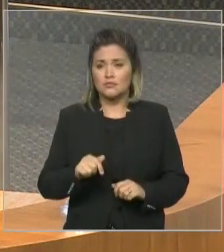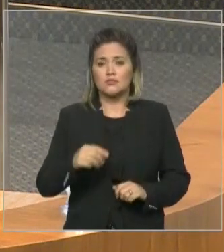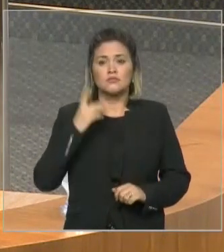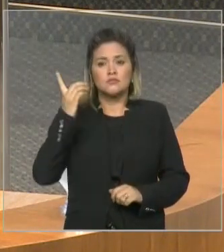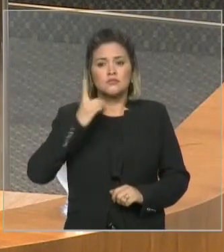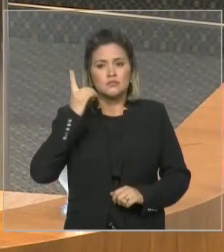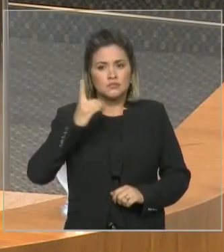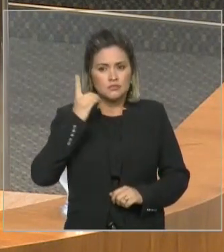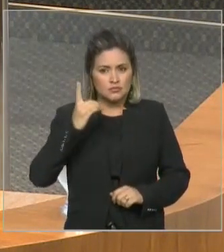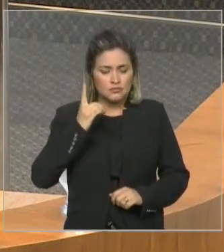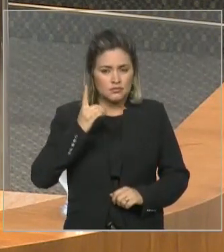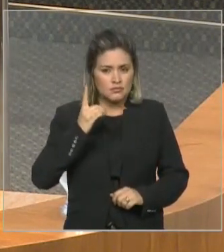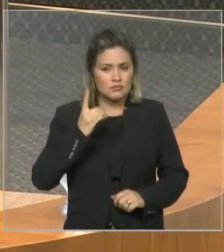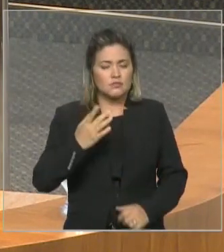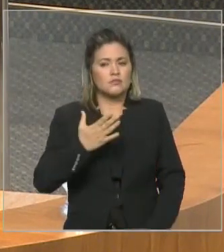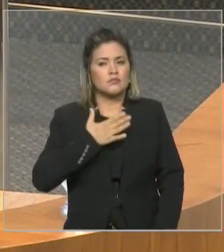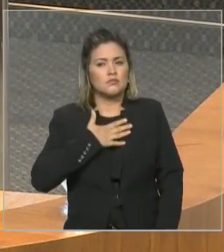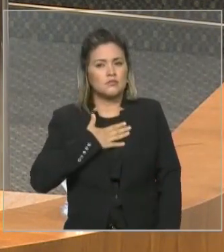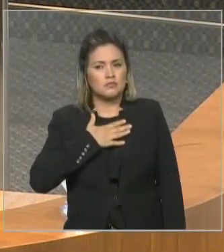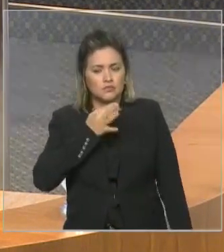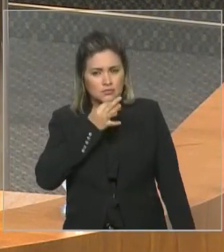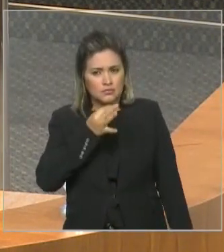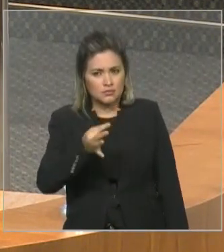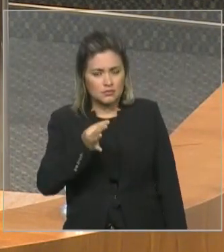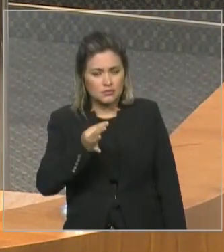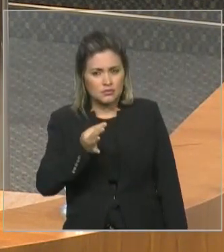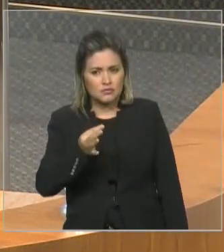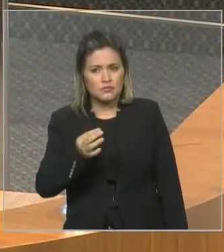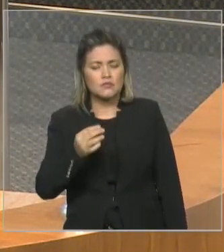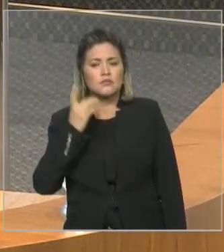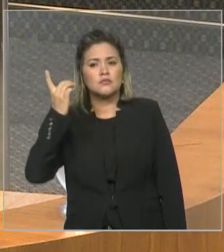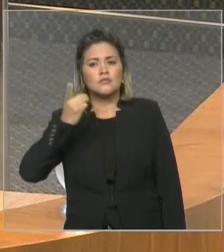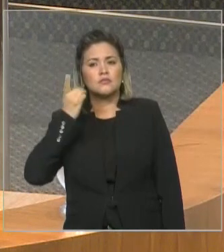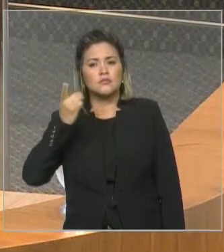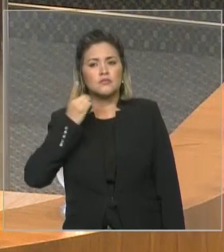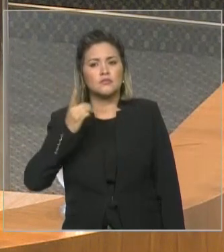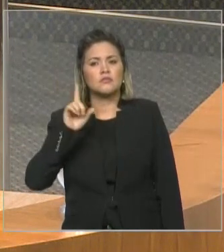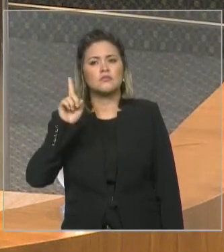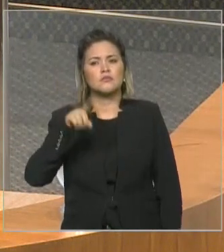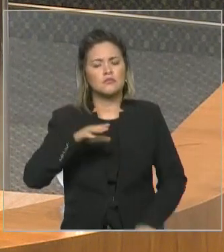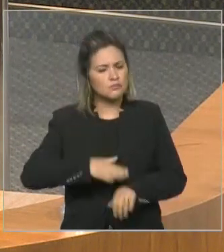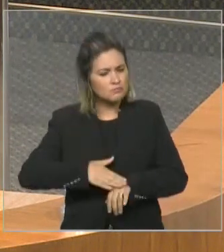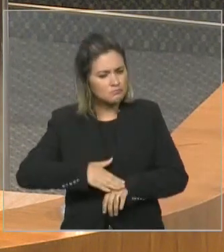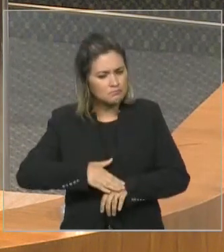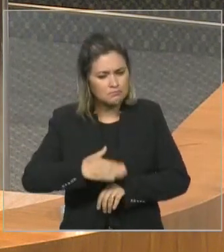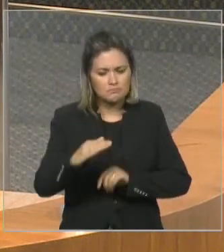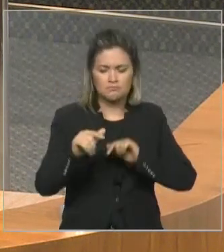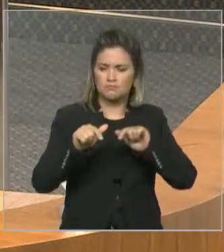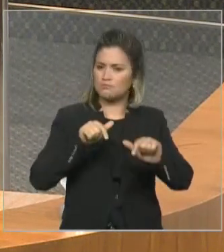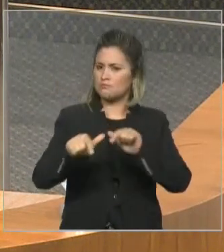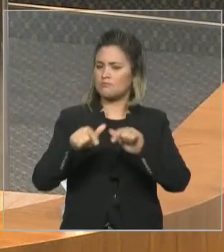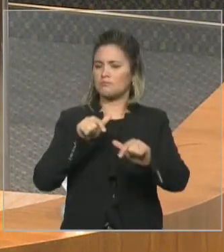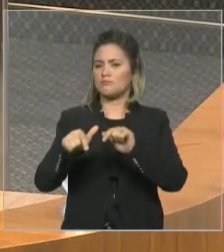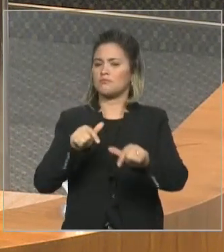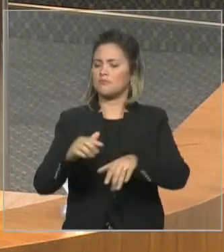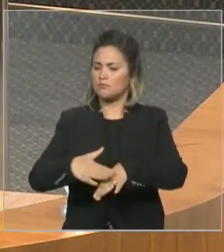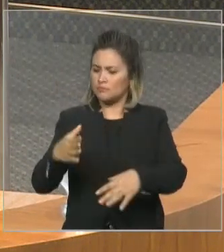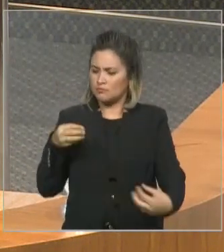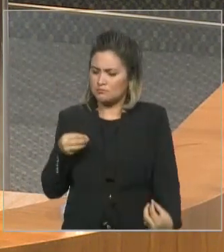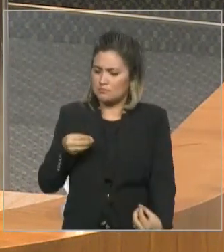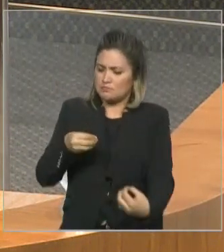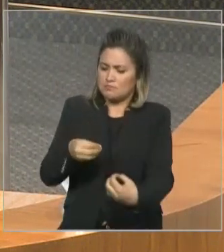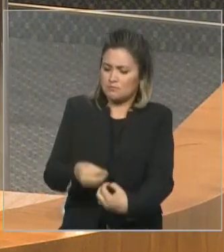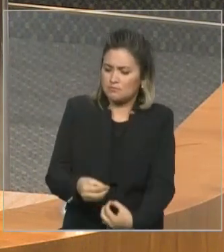político brasileiro, o Legislativo talvez seja o mais vivo, o mais próximo da população,